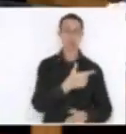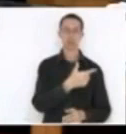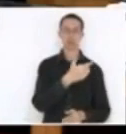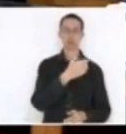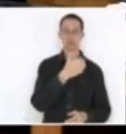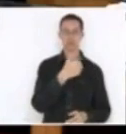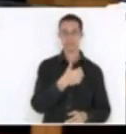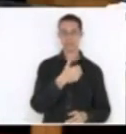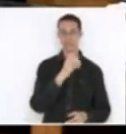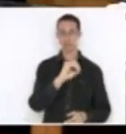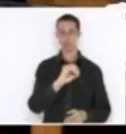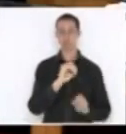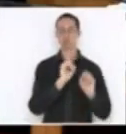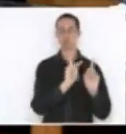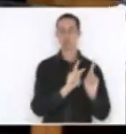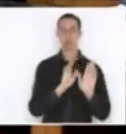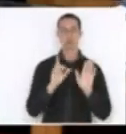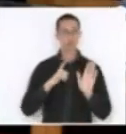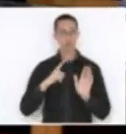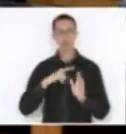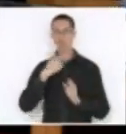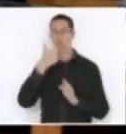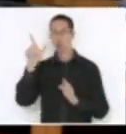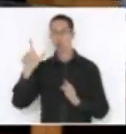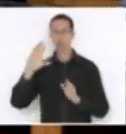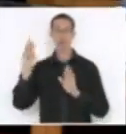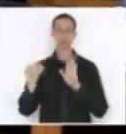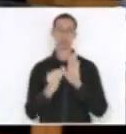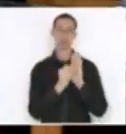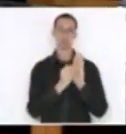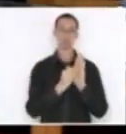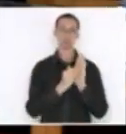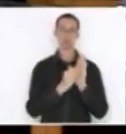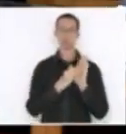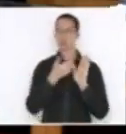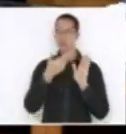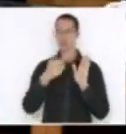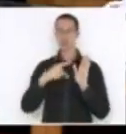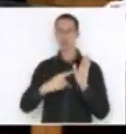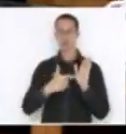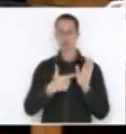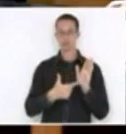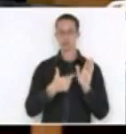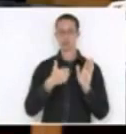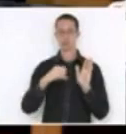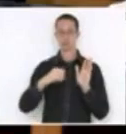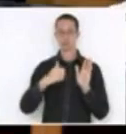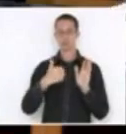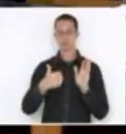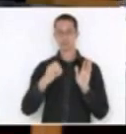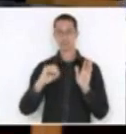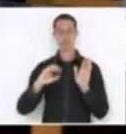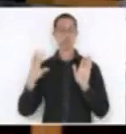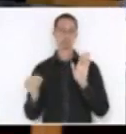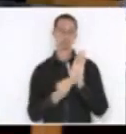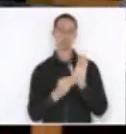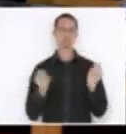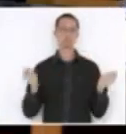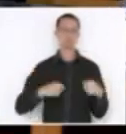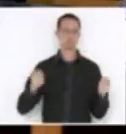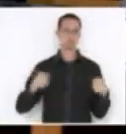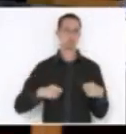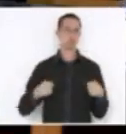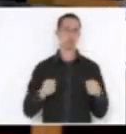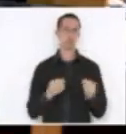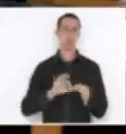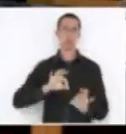haver a inclusão de uma matéria. A inclusão de uma ou duas não vai alongar tanto assim a sessão. Então, eu peço uma reconsideração.